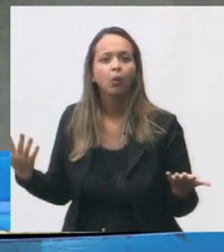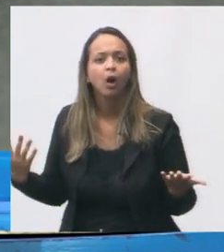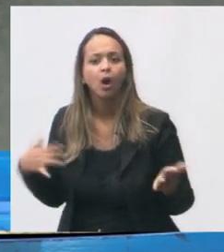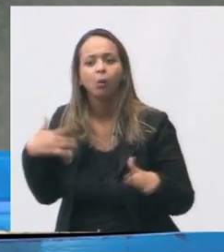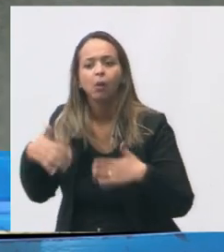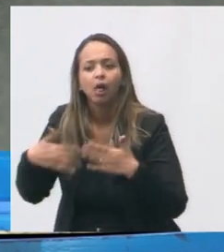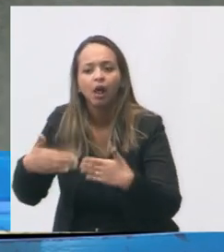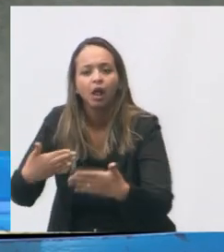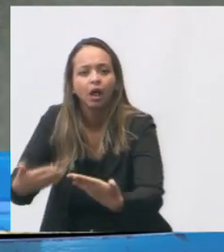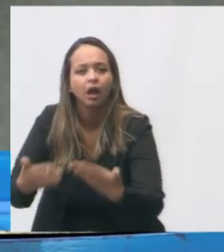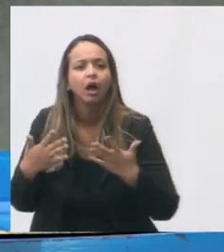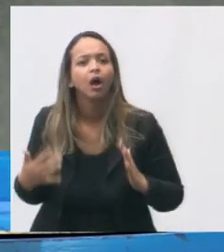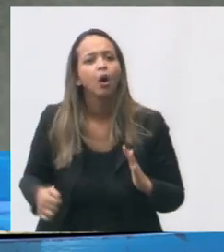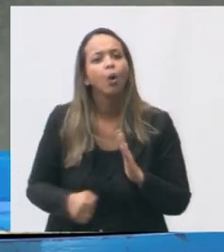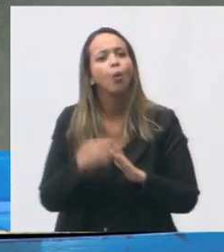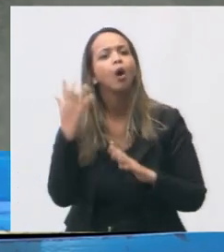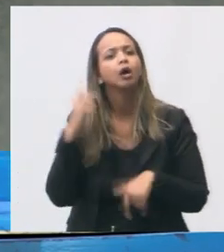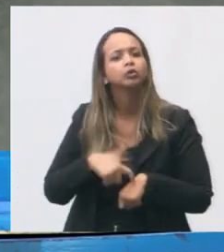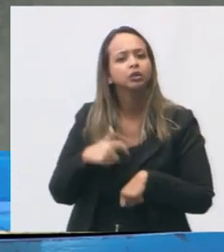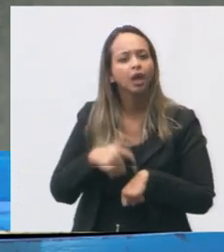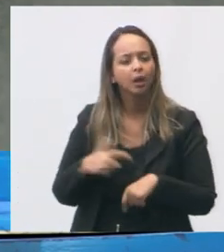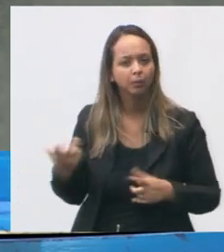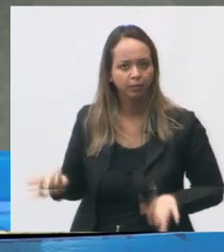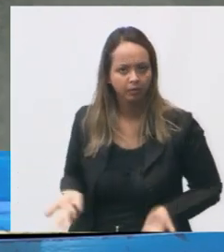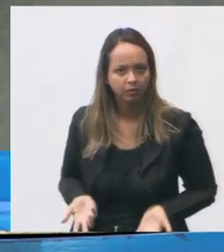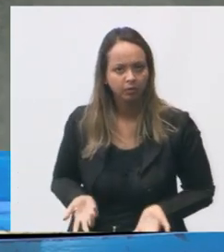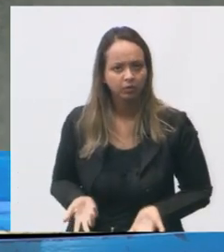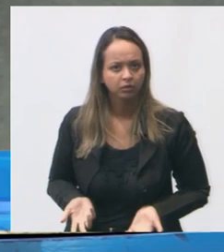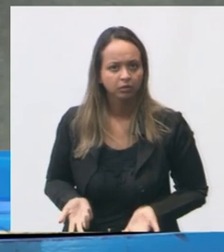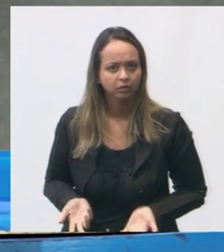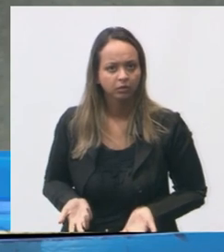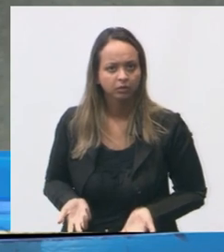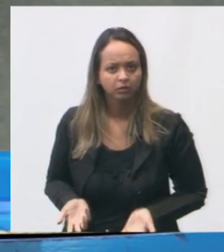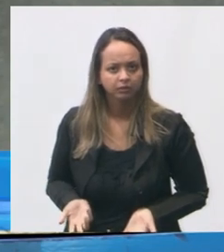obra? É nesse sentido. Então,